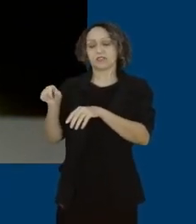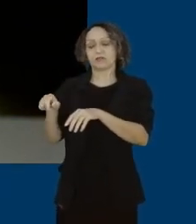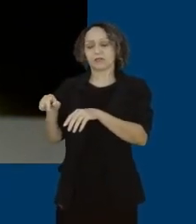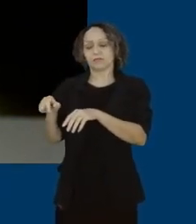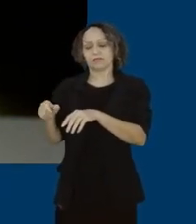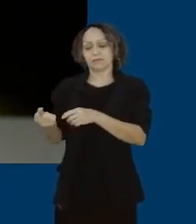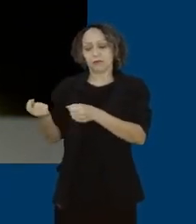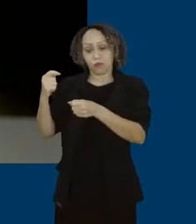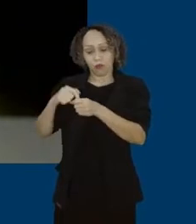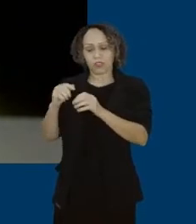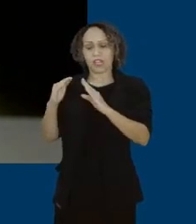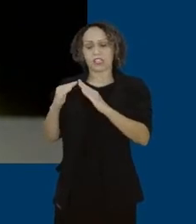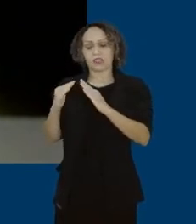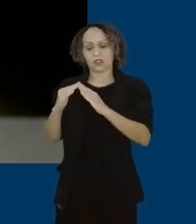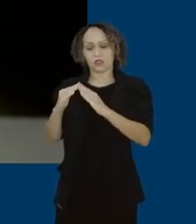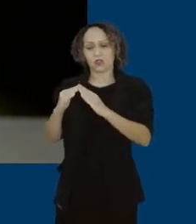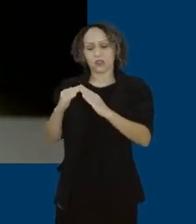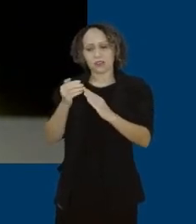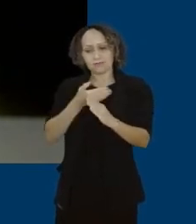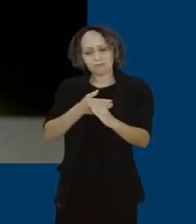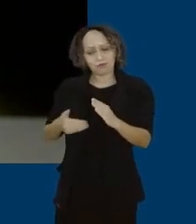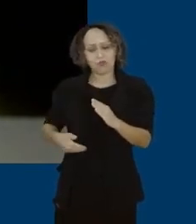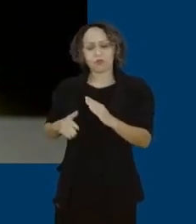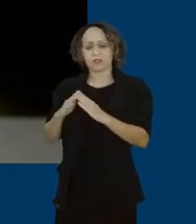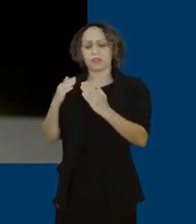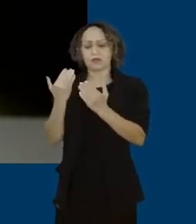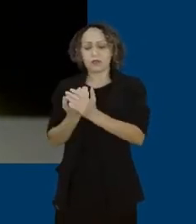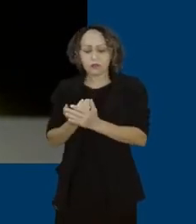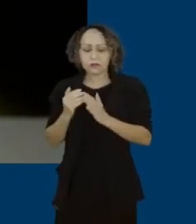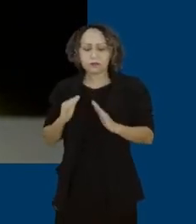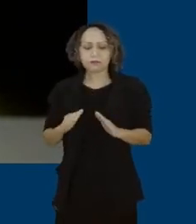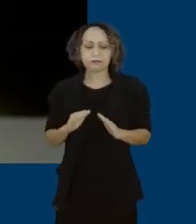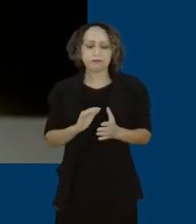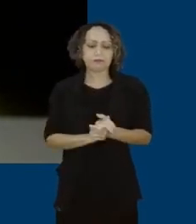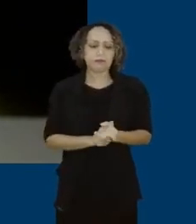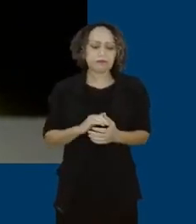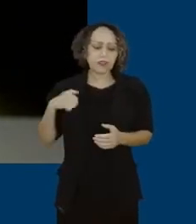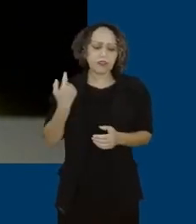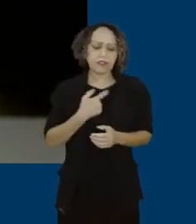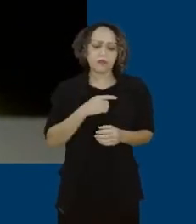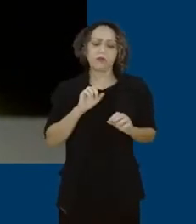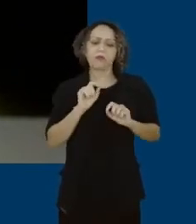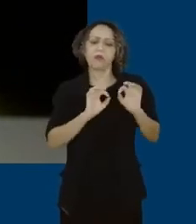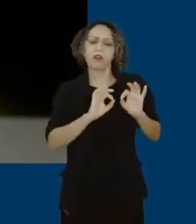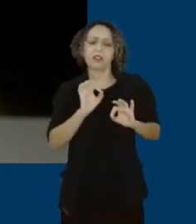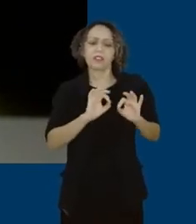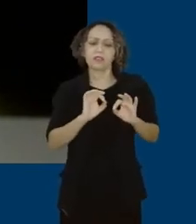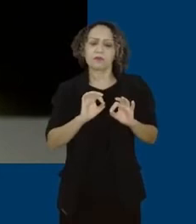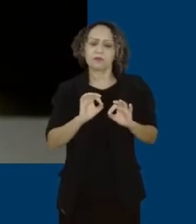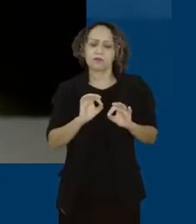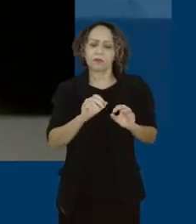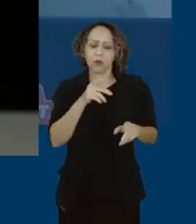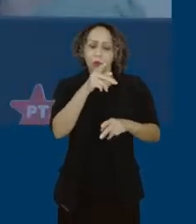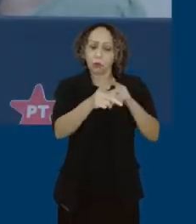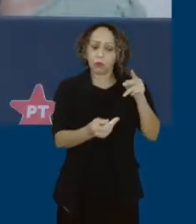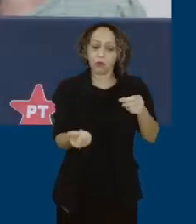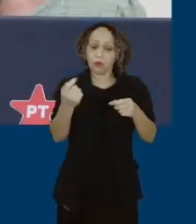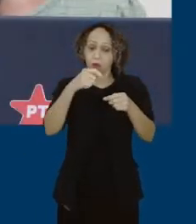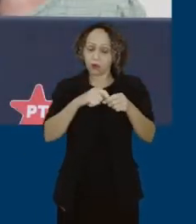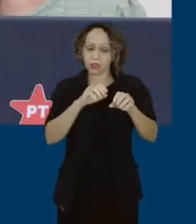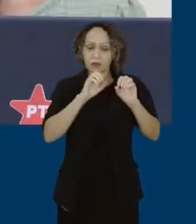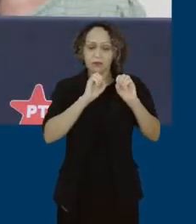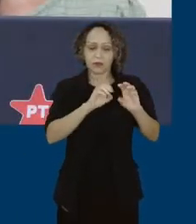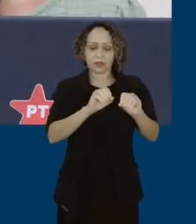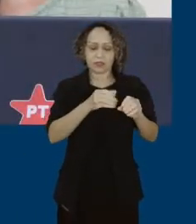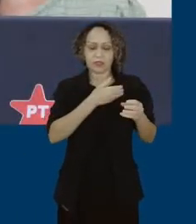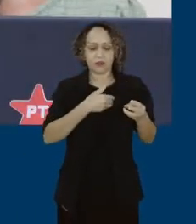seminário estará fazendo para melhorar as condições de acesso ao nosso povo, à educação pública, as